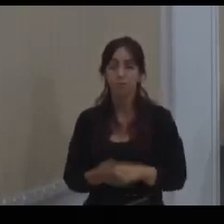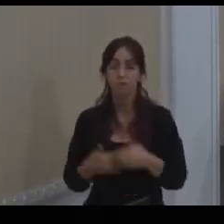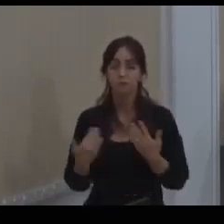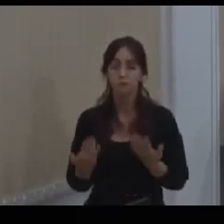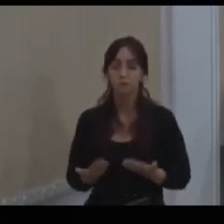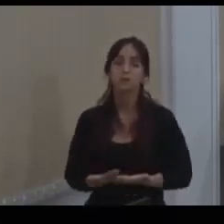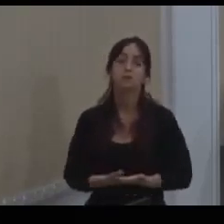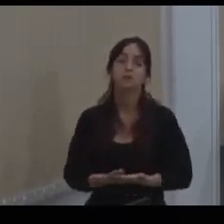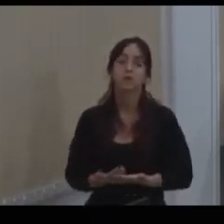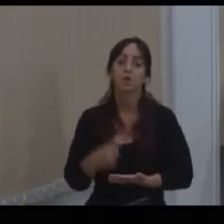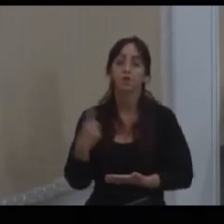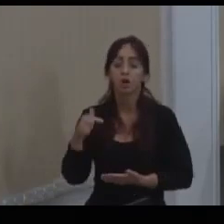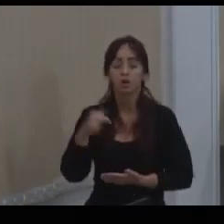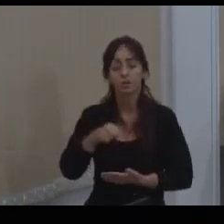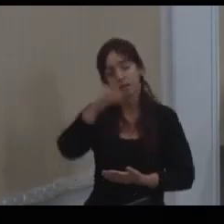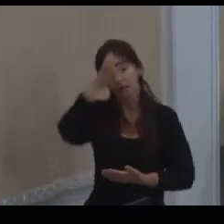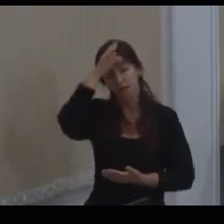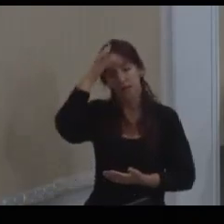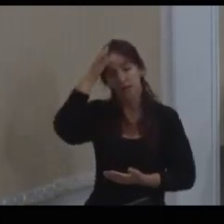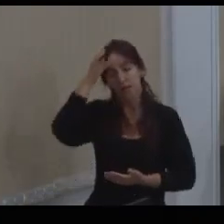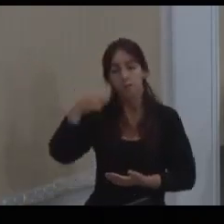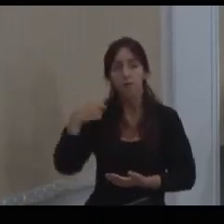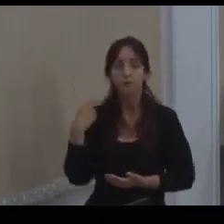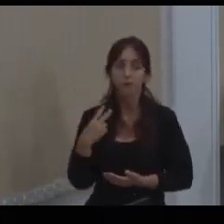gente aqui na câmara vereadores